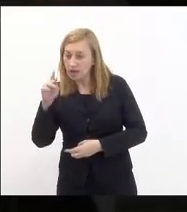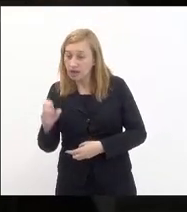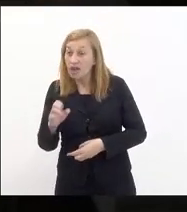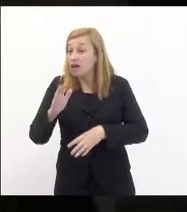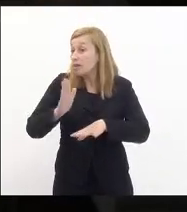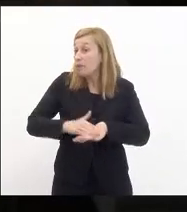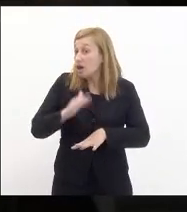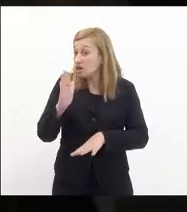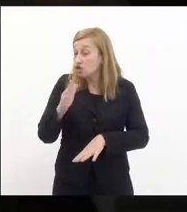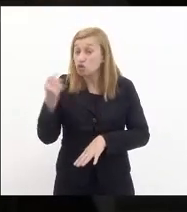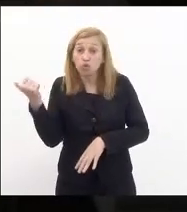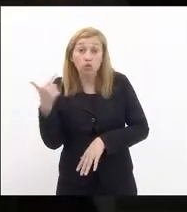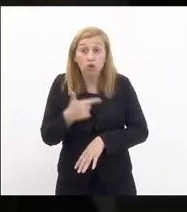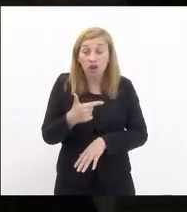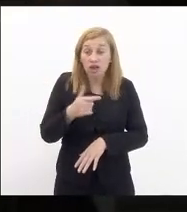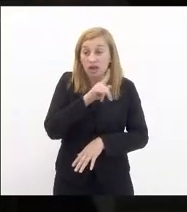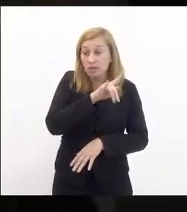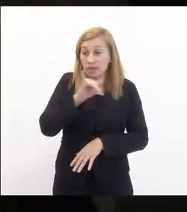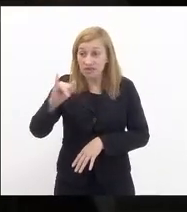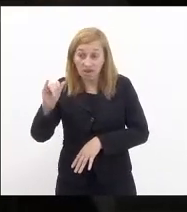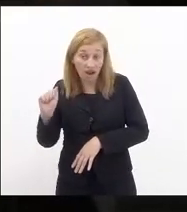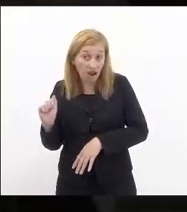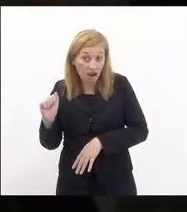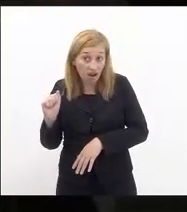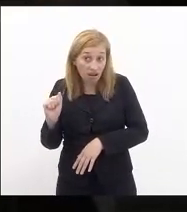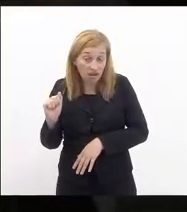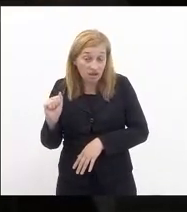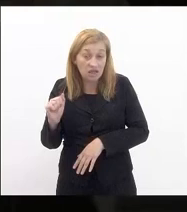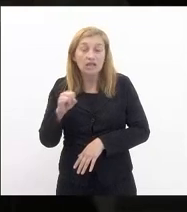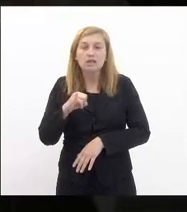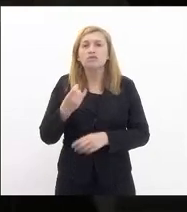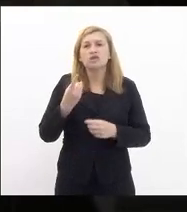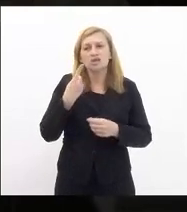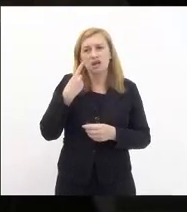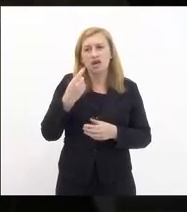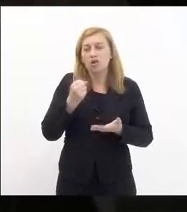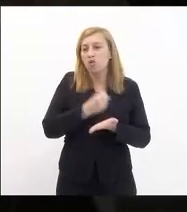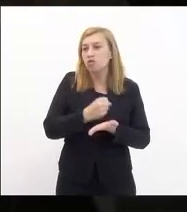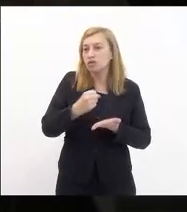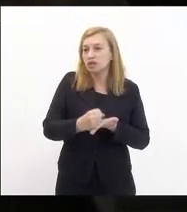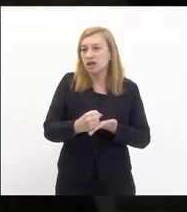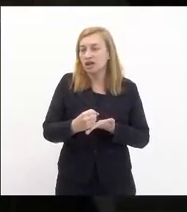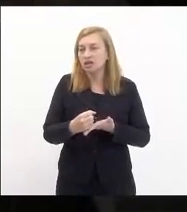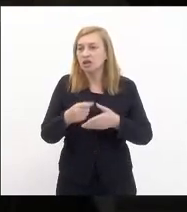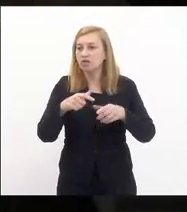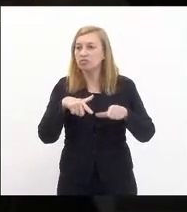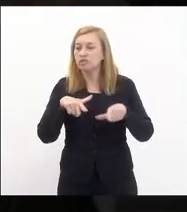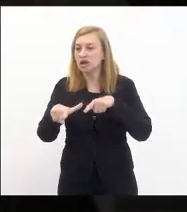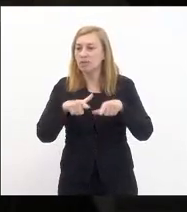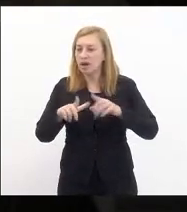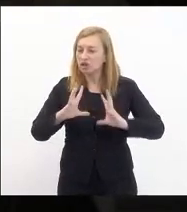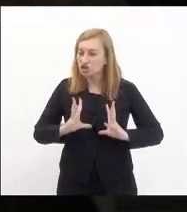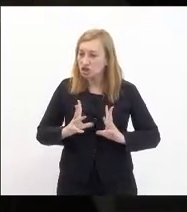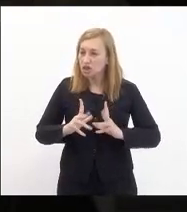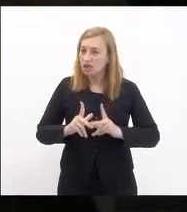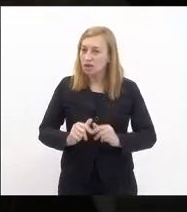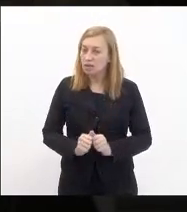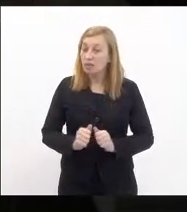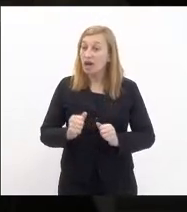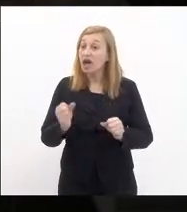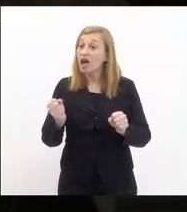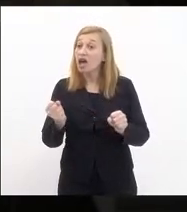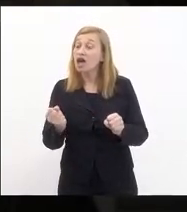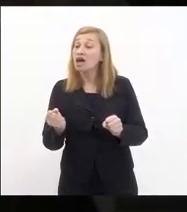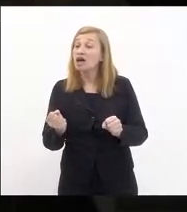maior do que o IPCA se você contrata um serviço de limpeza é mão de